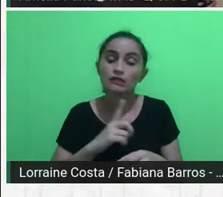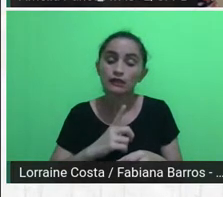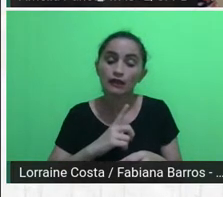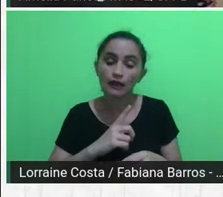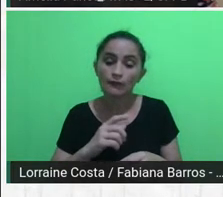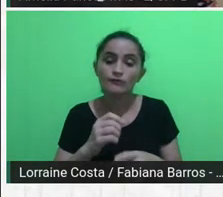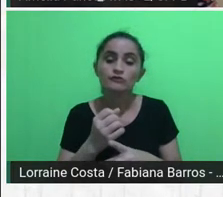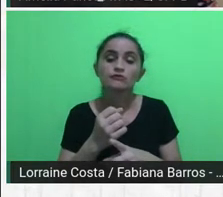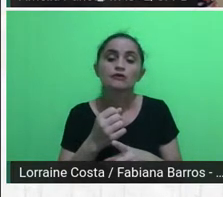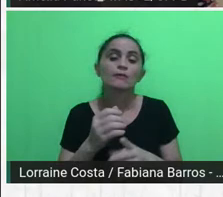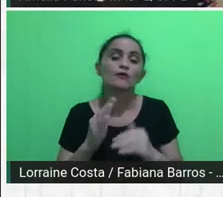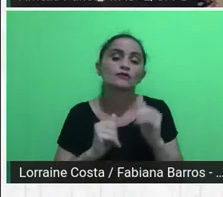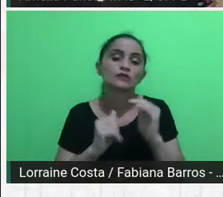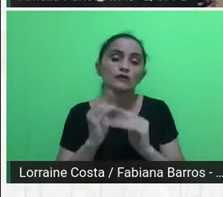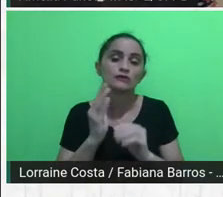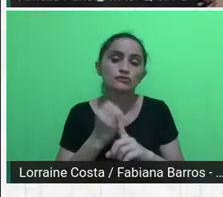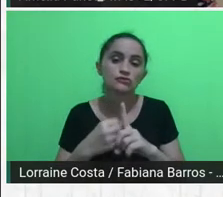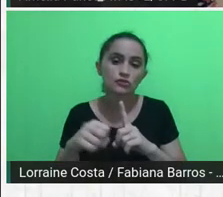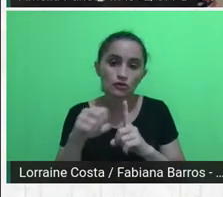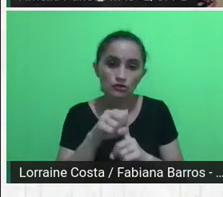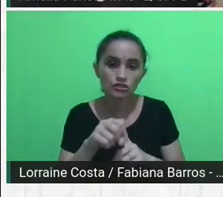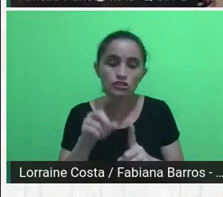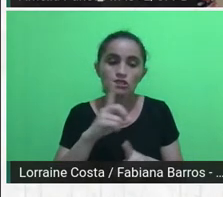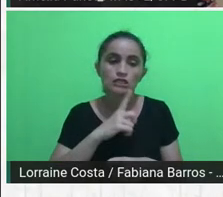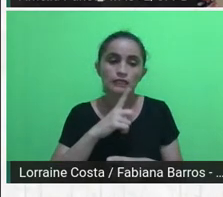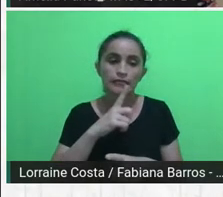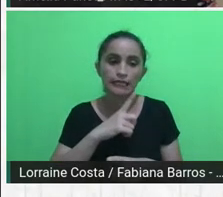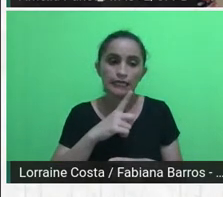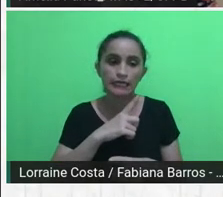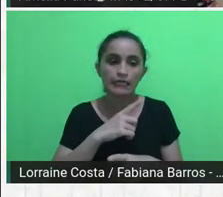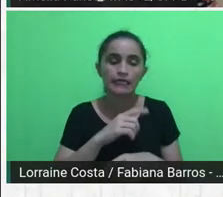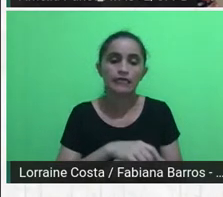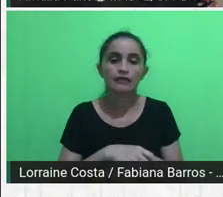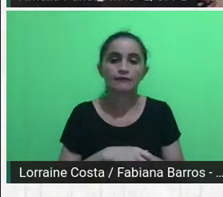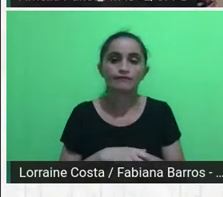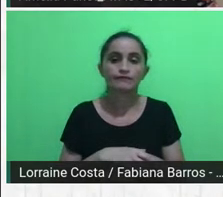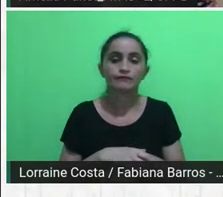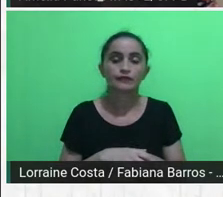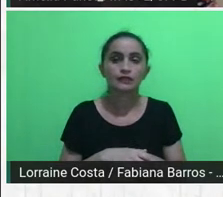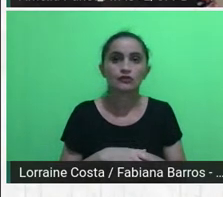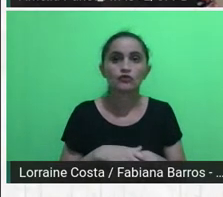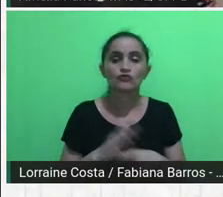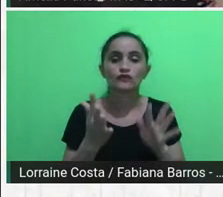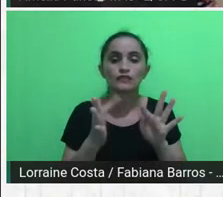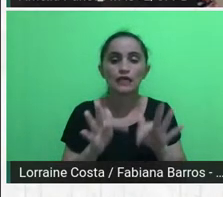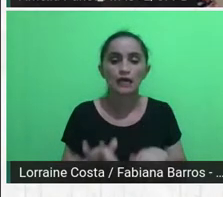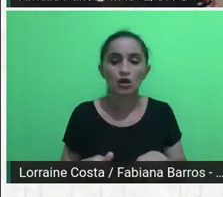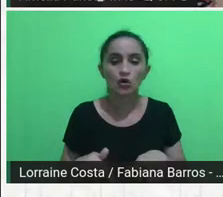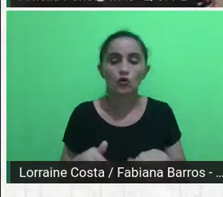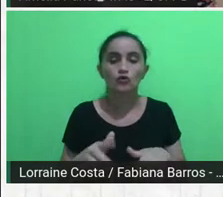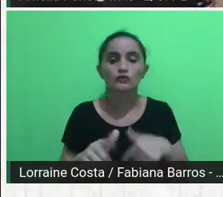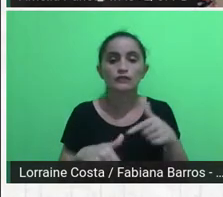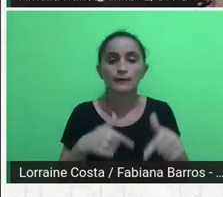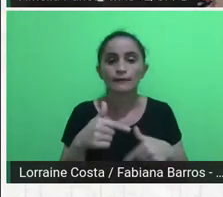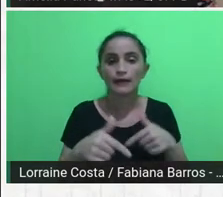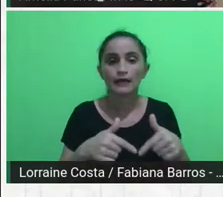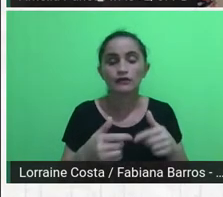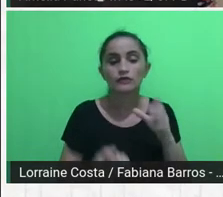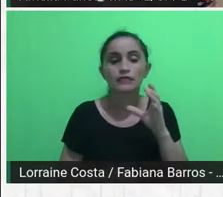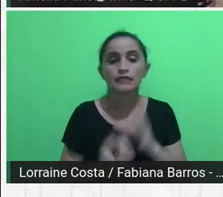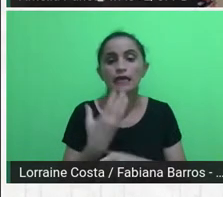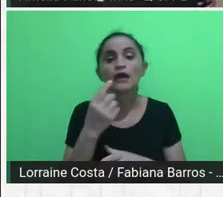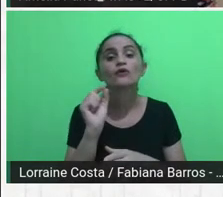Então, por exemplo, temos um trabalho final que vai ser um documentário, né, da Vila do Amanhecer,